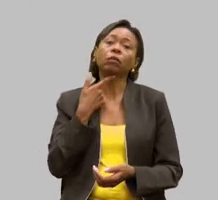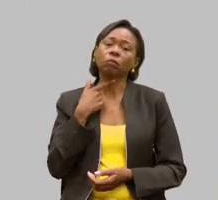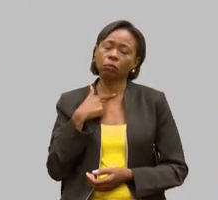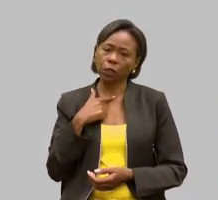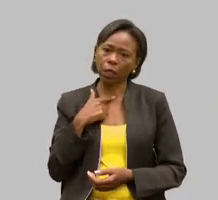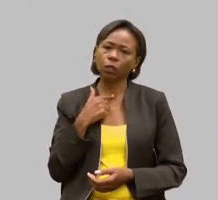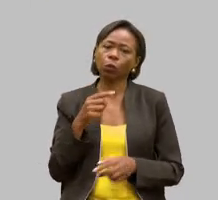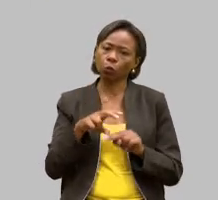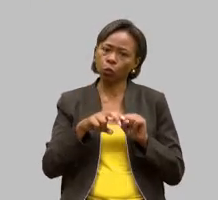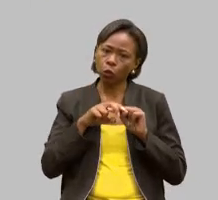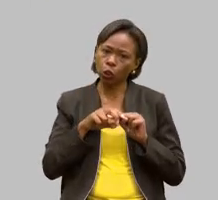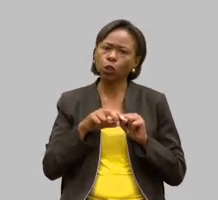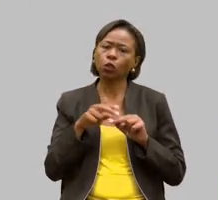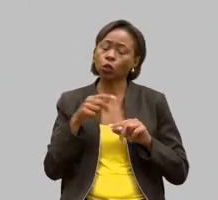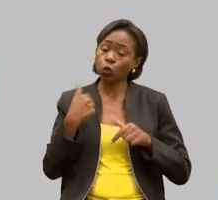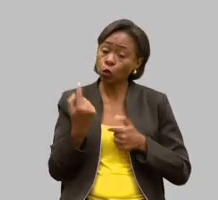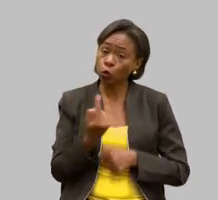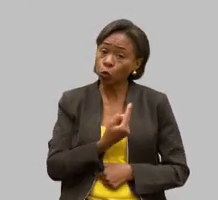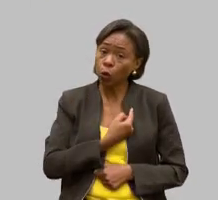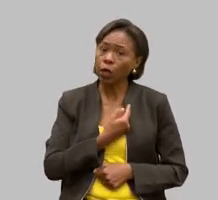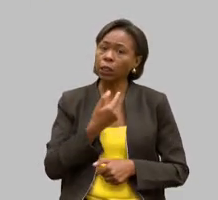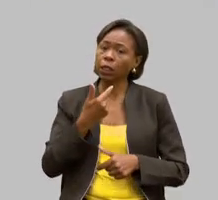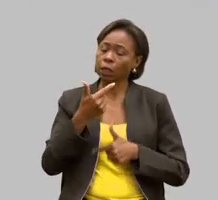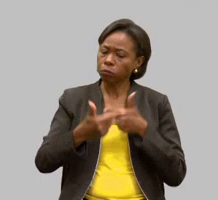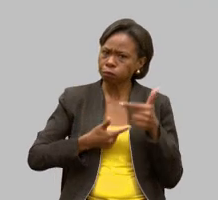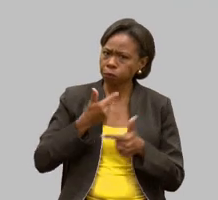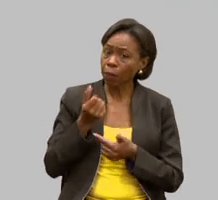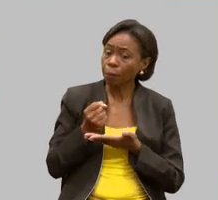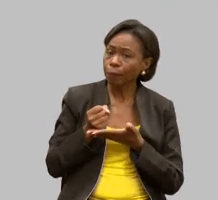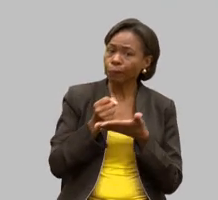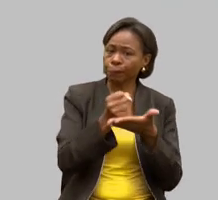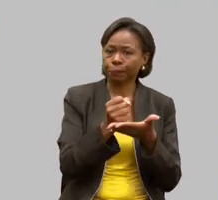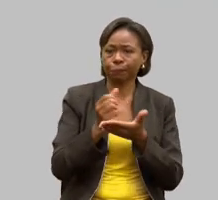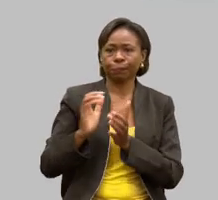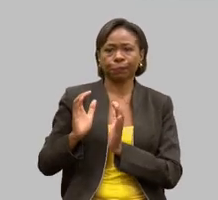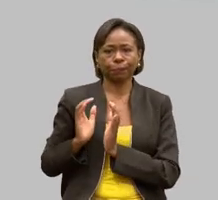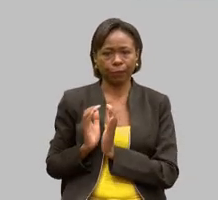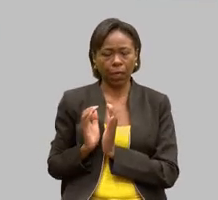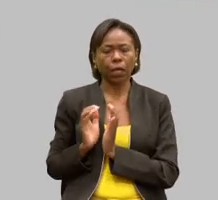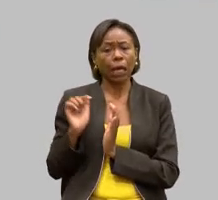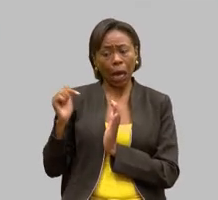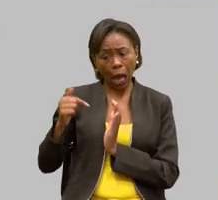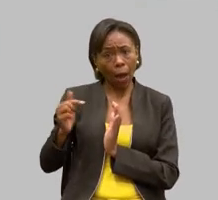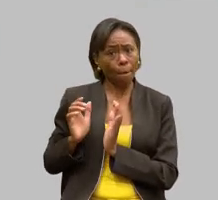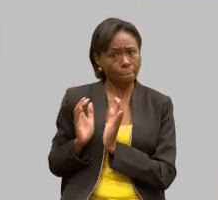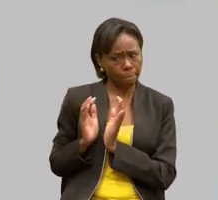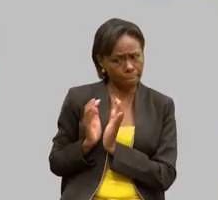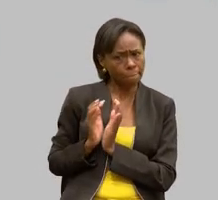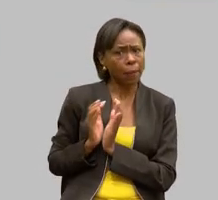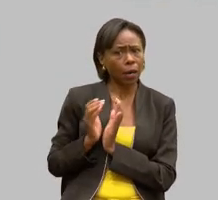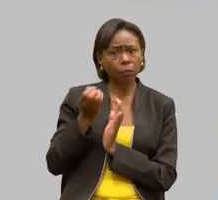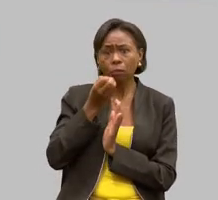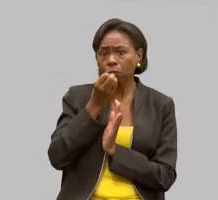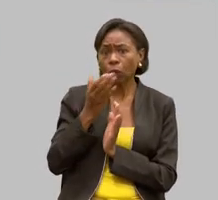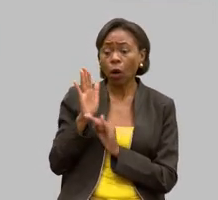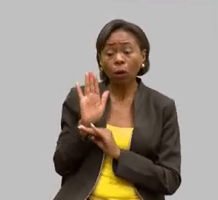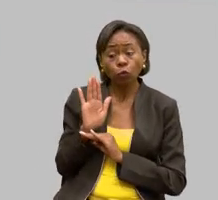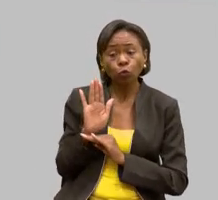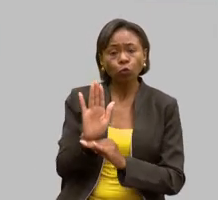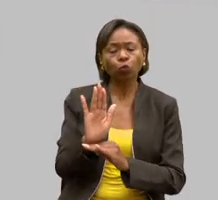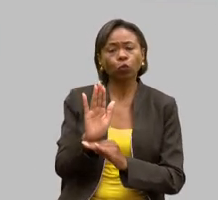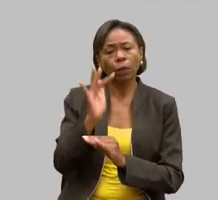para ajudar as APAES, porque essa entidade realmente trabalha muito pelos nossos deficientes e